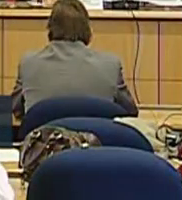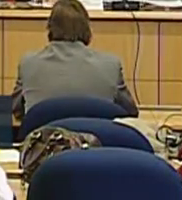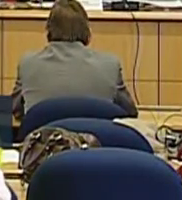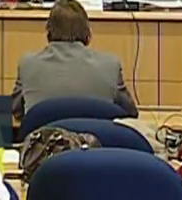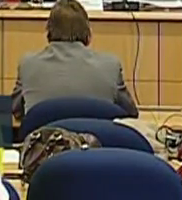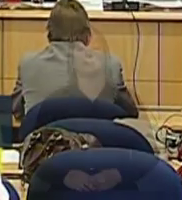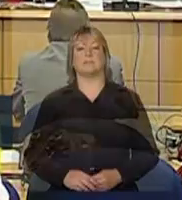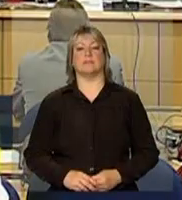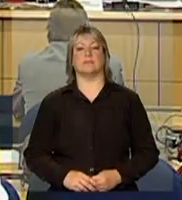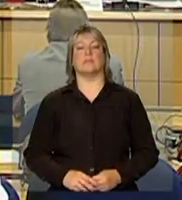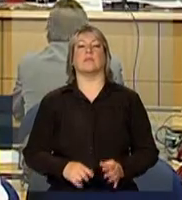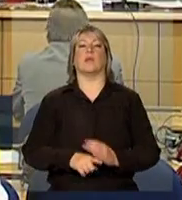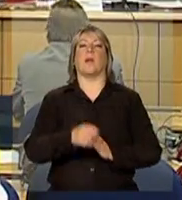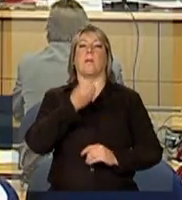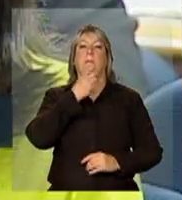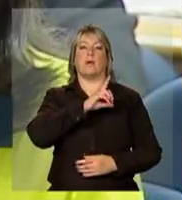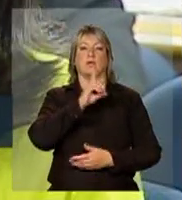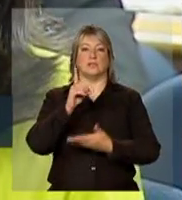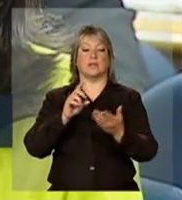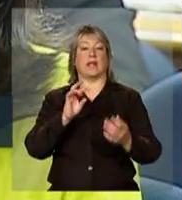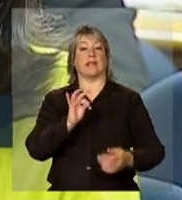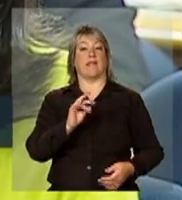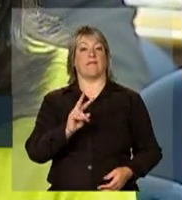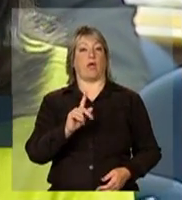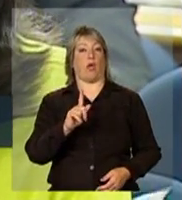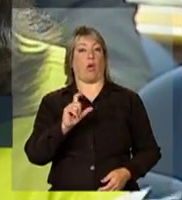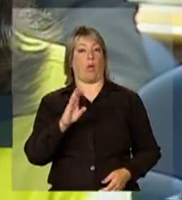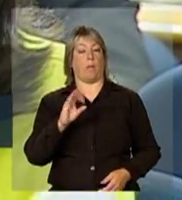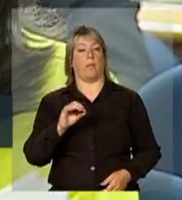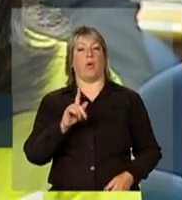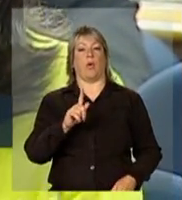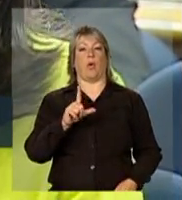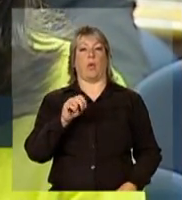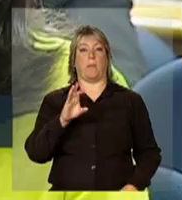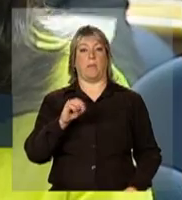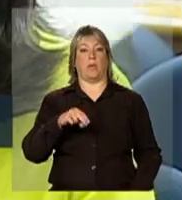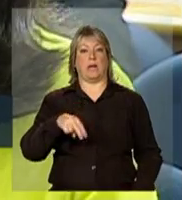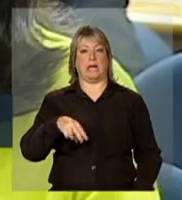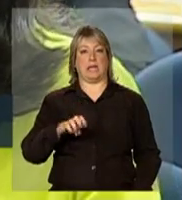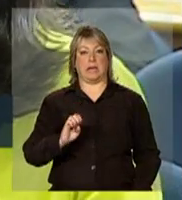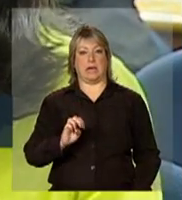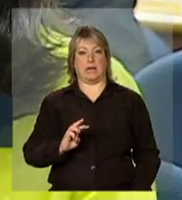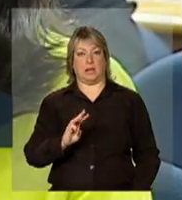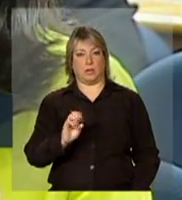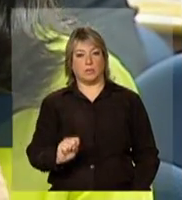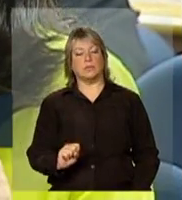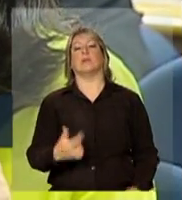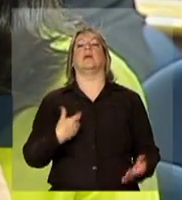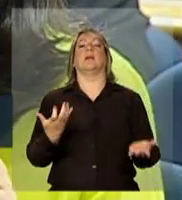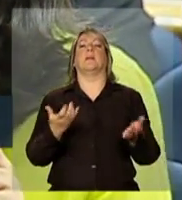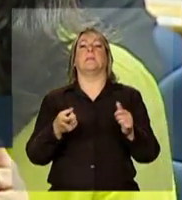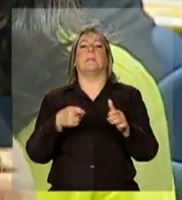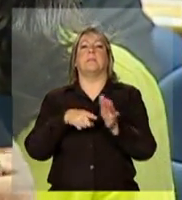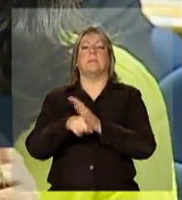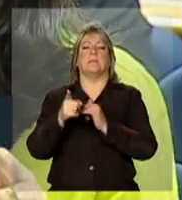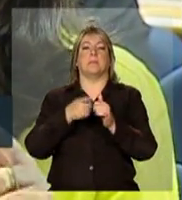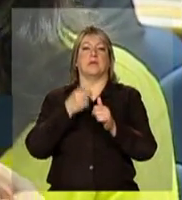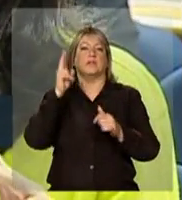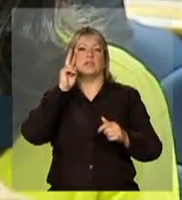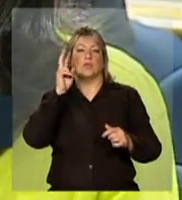Bom dia, Viviane Basile, TV Globo, Globo News. Primeiro, gostaria de fazer uma pergunta em relação ao número de